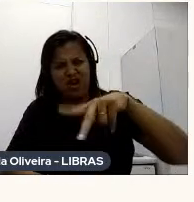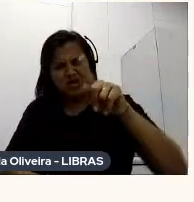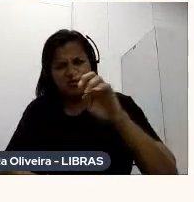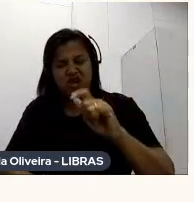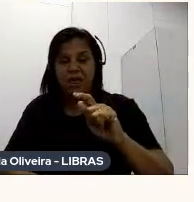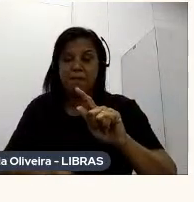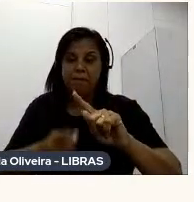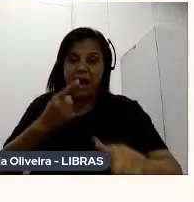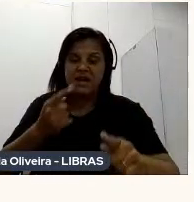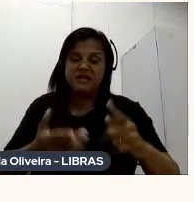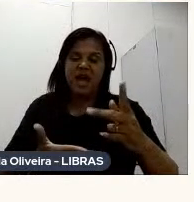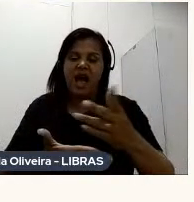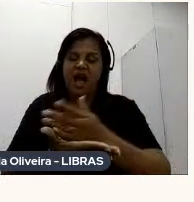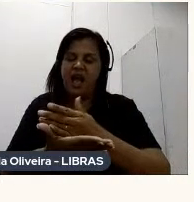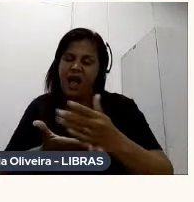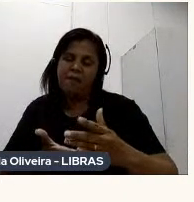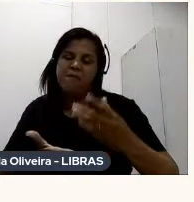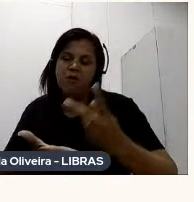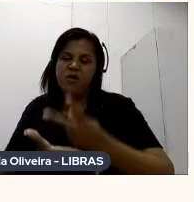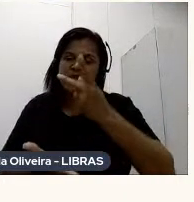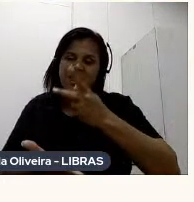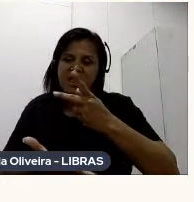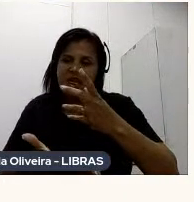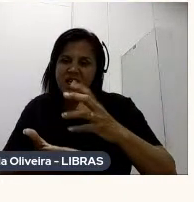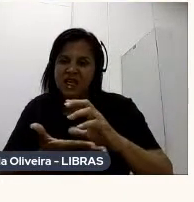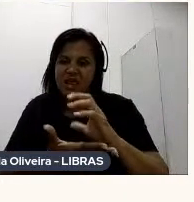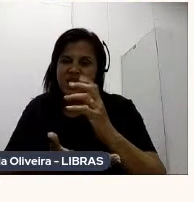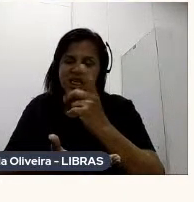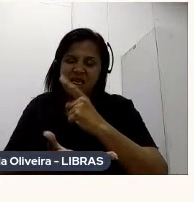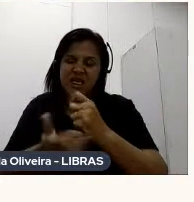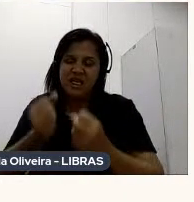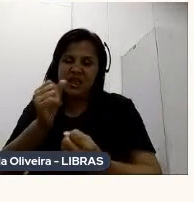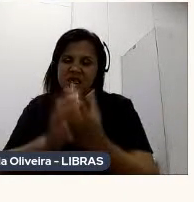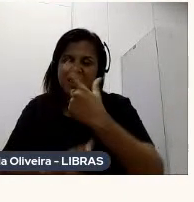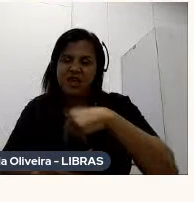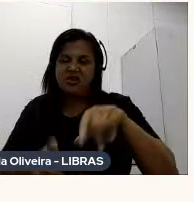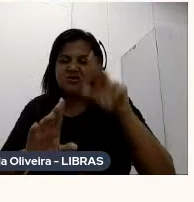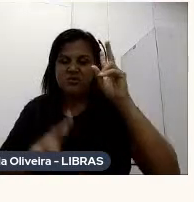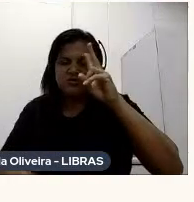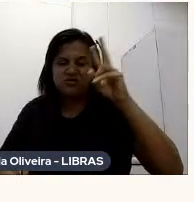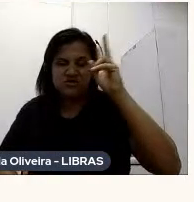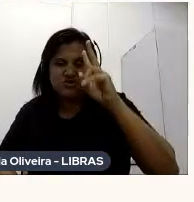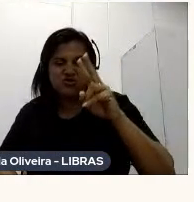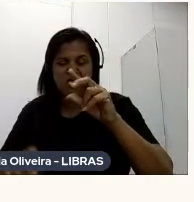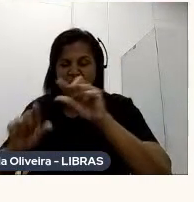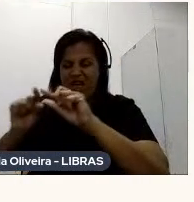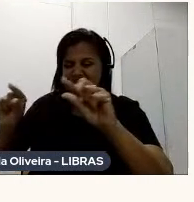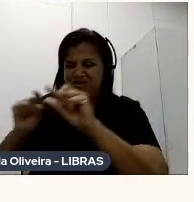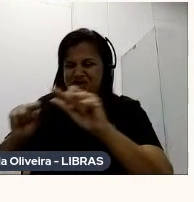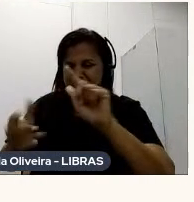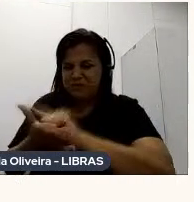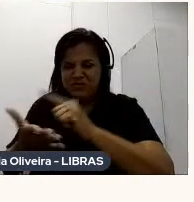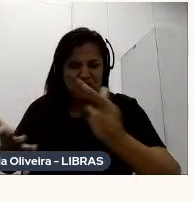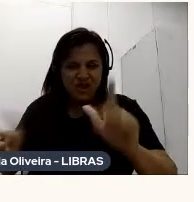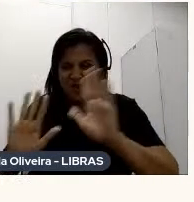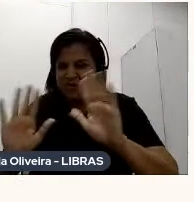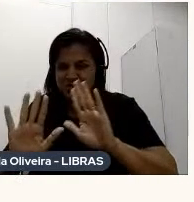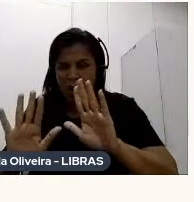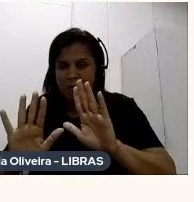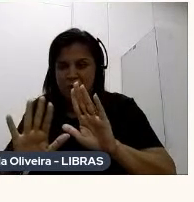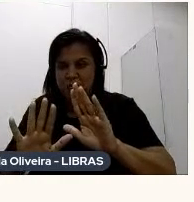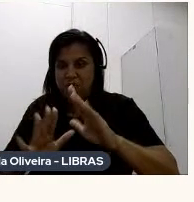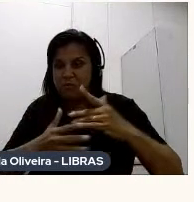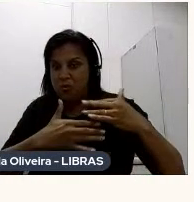Porque As tirinhas Que o Angeli Desenvolvia Para o jornal Não dá Uma narrativa Para um longa-metragem